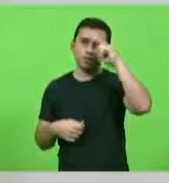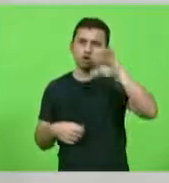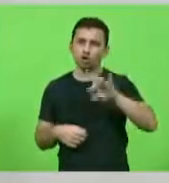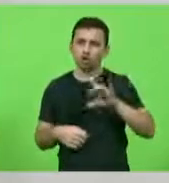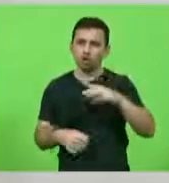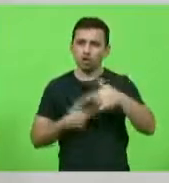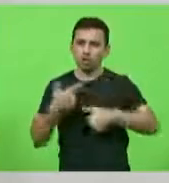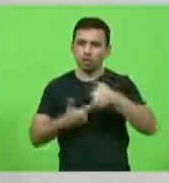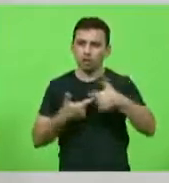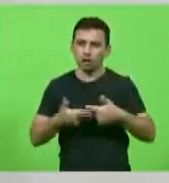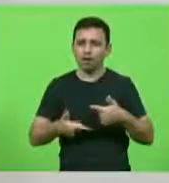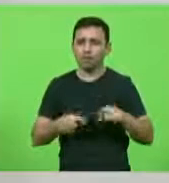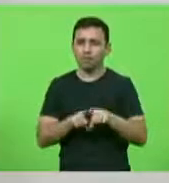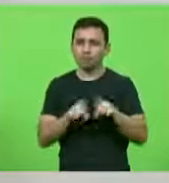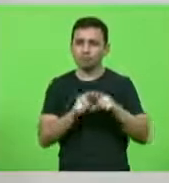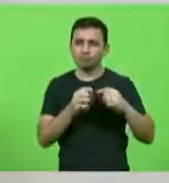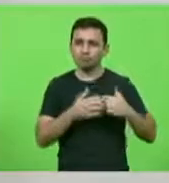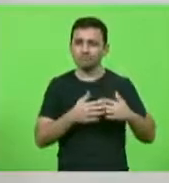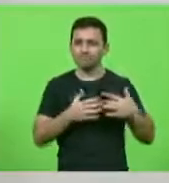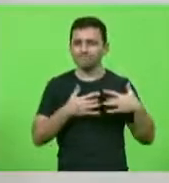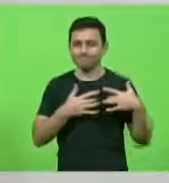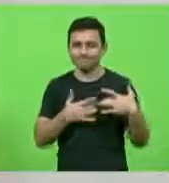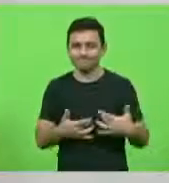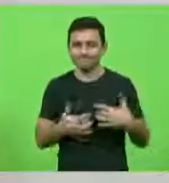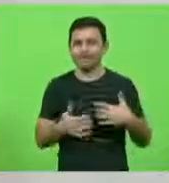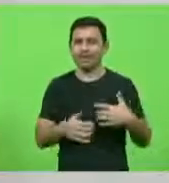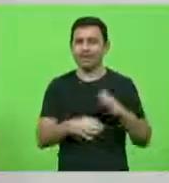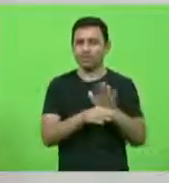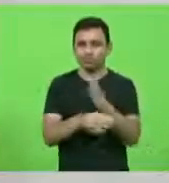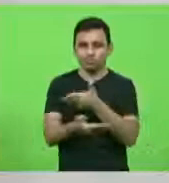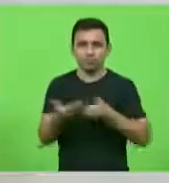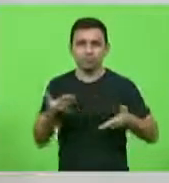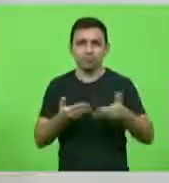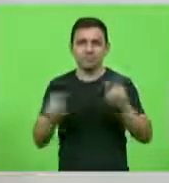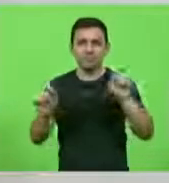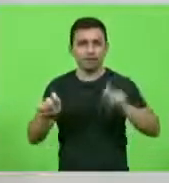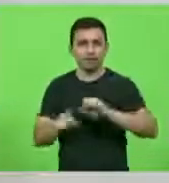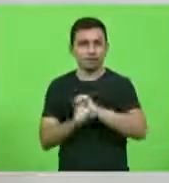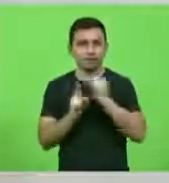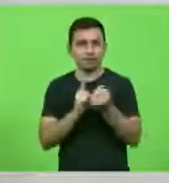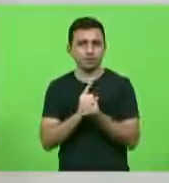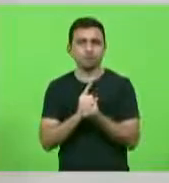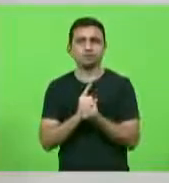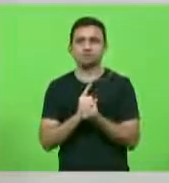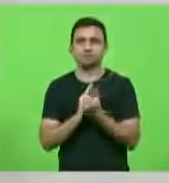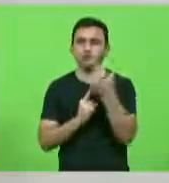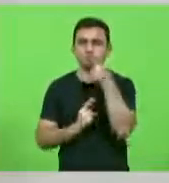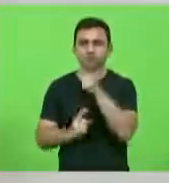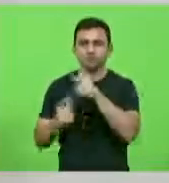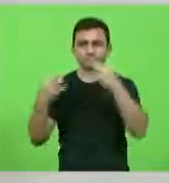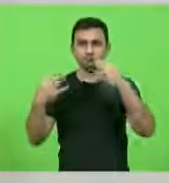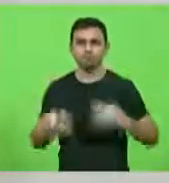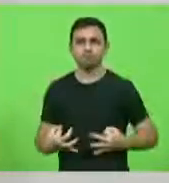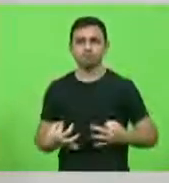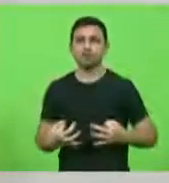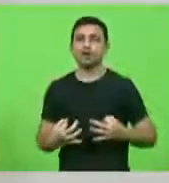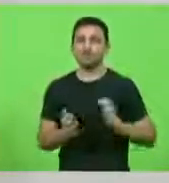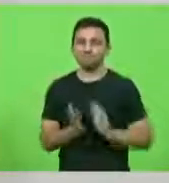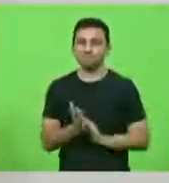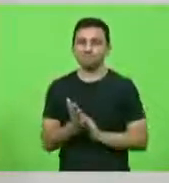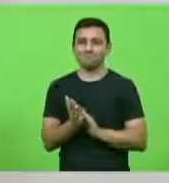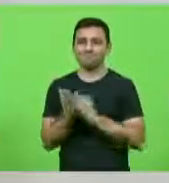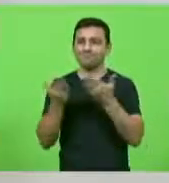e a solidariedade constroem uma sociedade justa. Então, a nossa homenagem ao professor Milton Divino